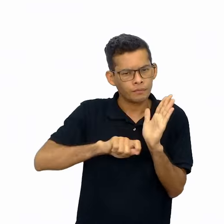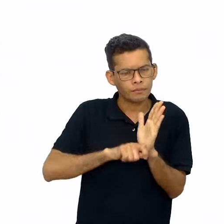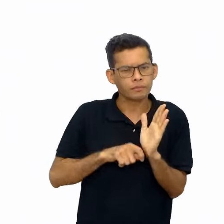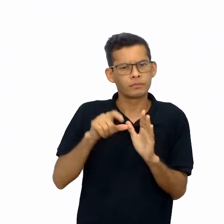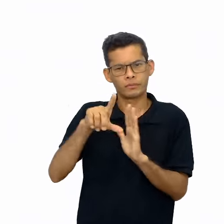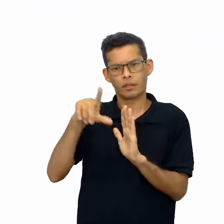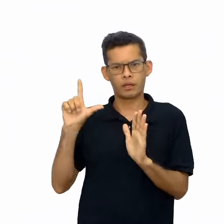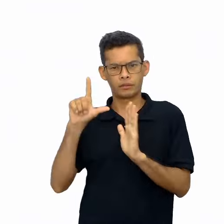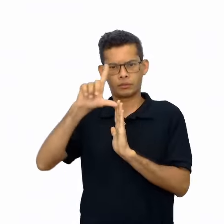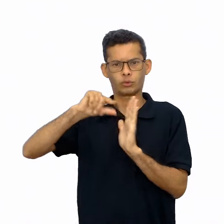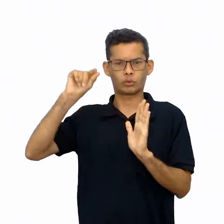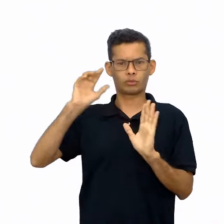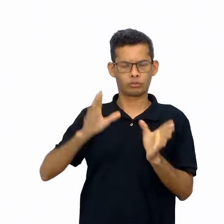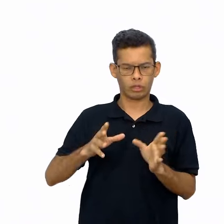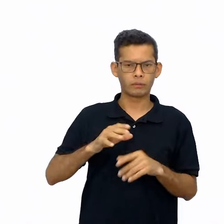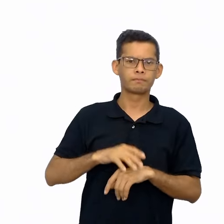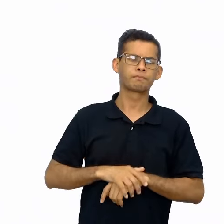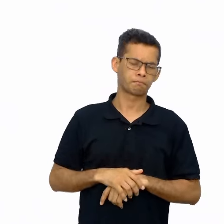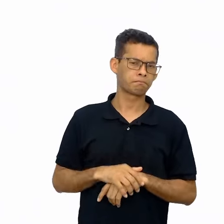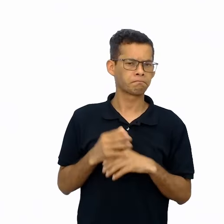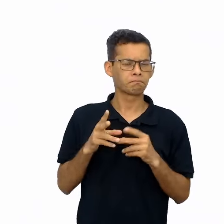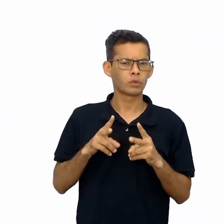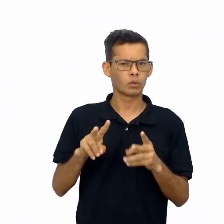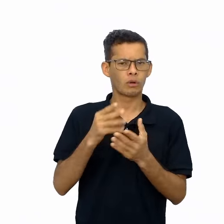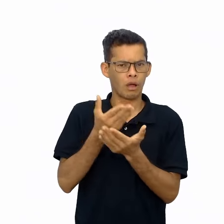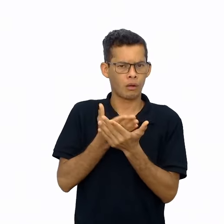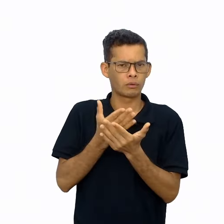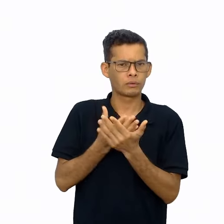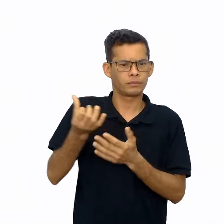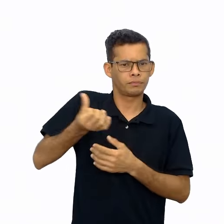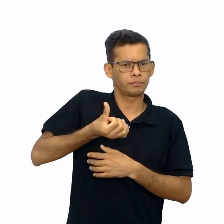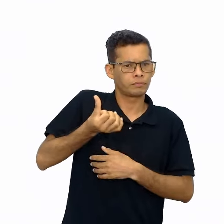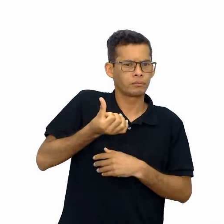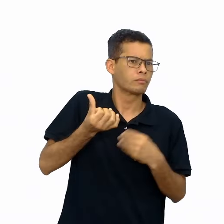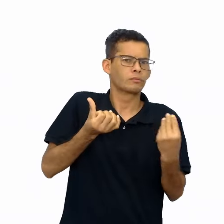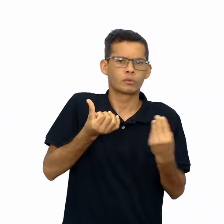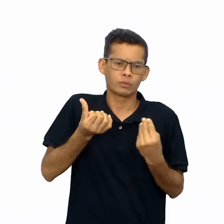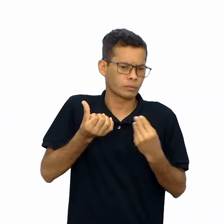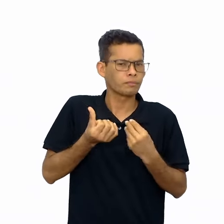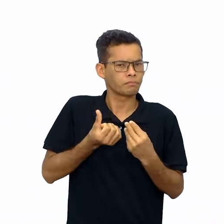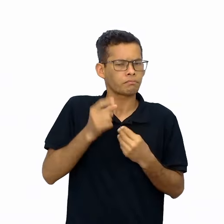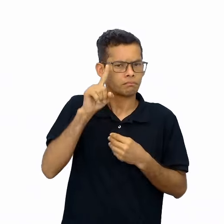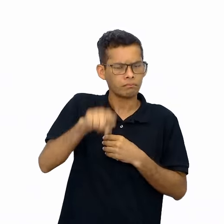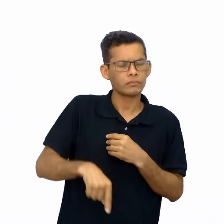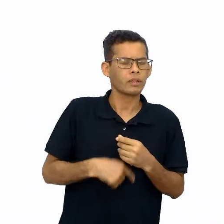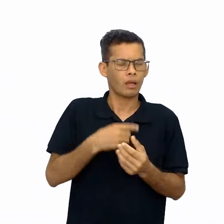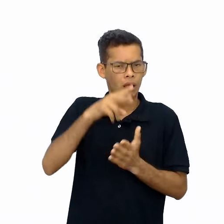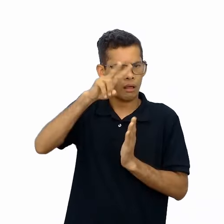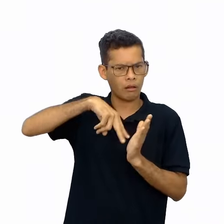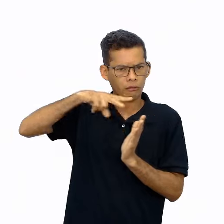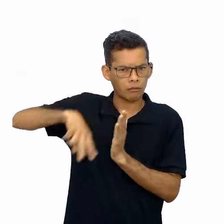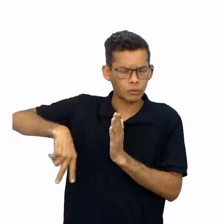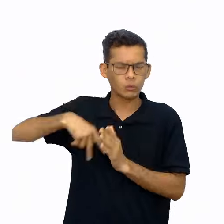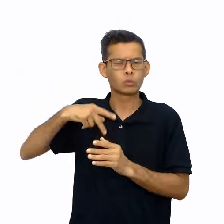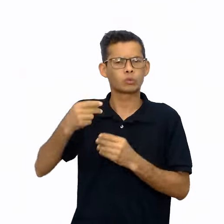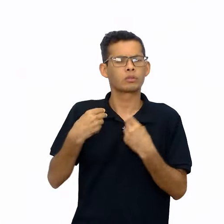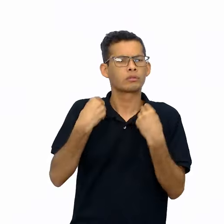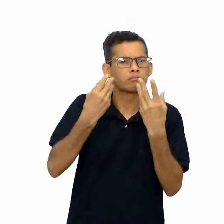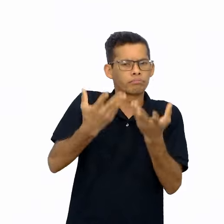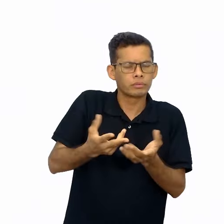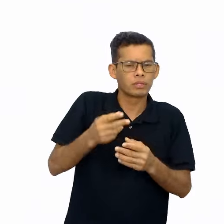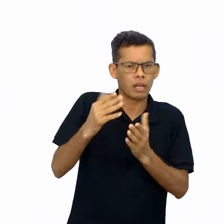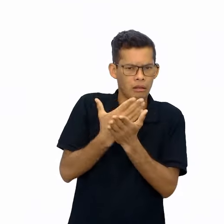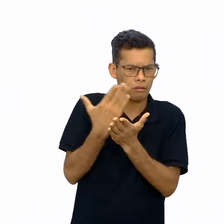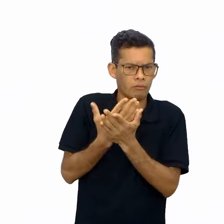pela turma. Continuando, na aula 6, que é destinada a leitura de algumas recomendações sobre o empréstimo de